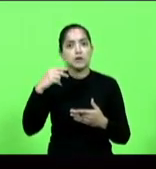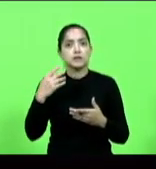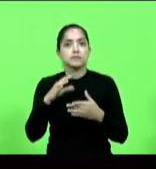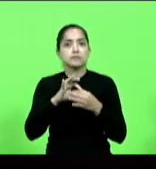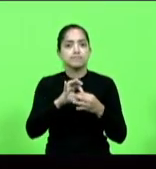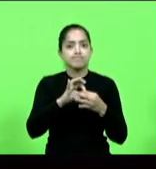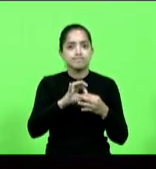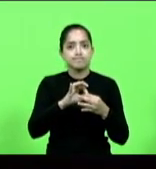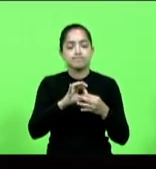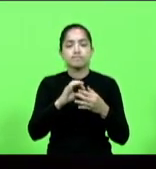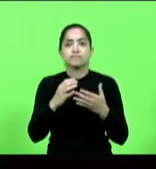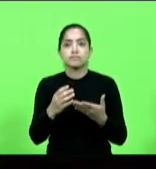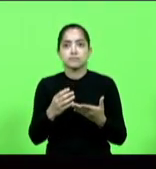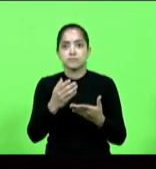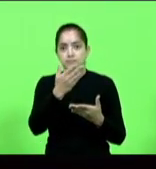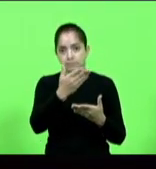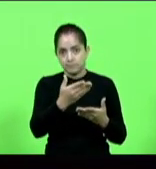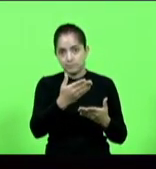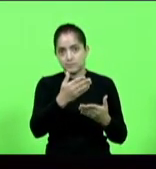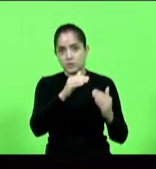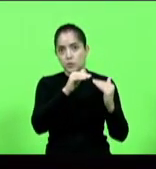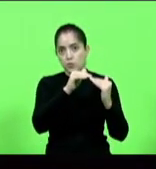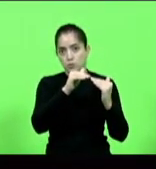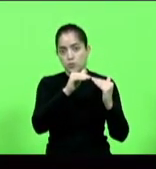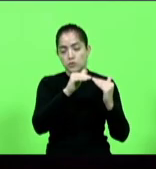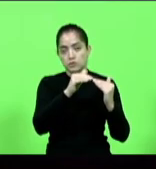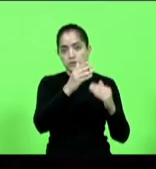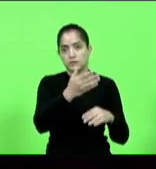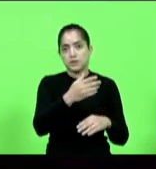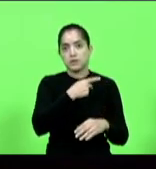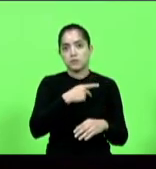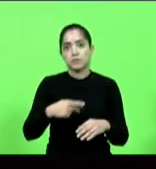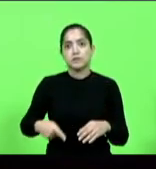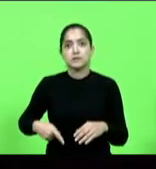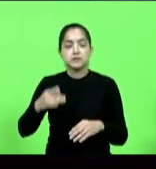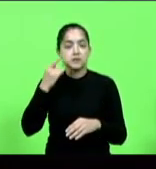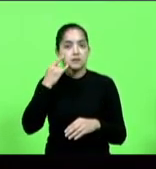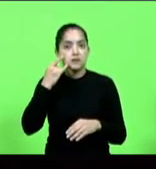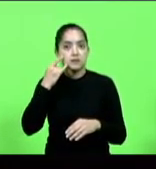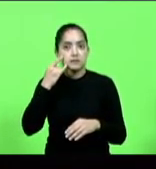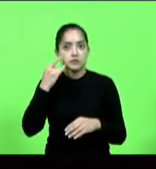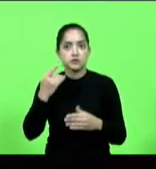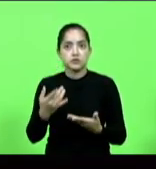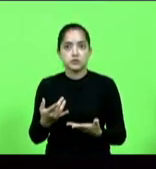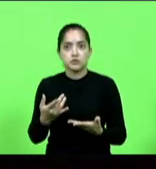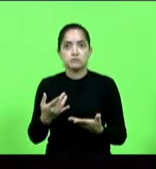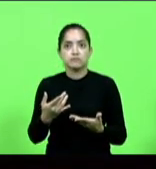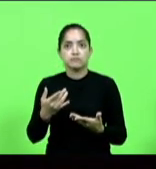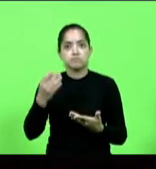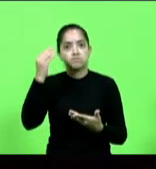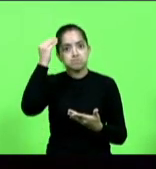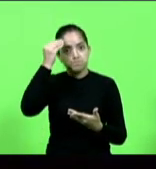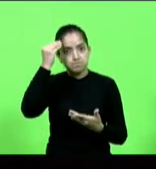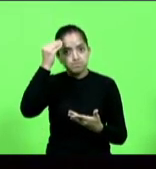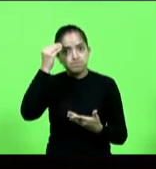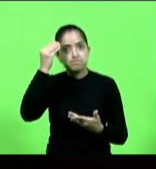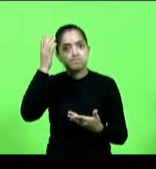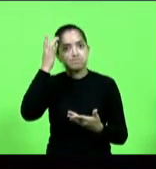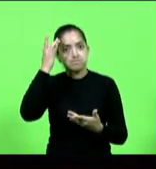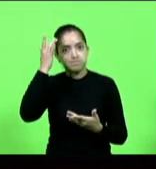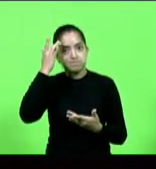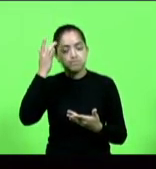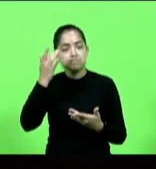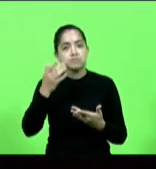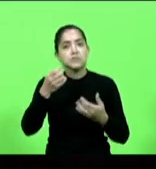quero ratificar as palavras do presidente Mauro de Nadal que de forma muito sábia apresentou e relatou